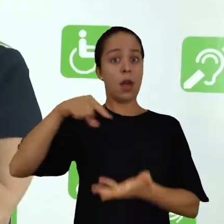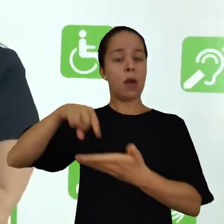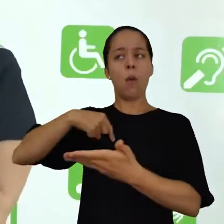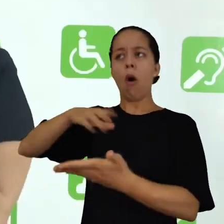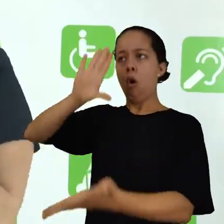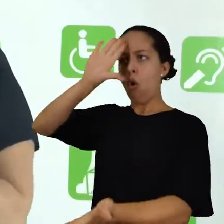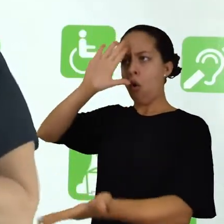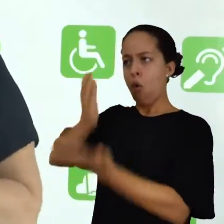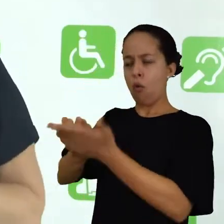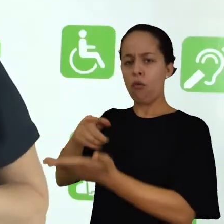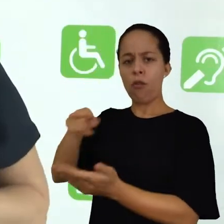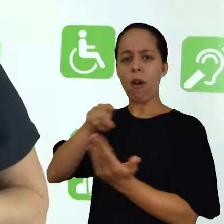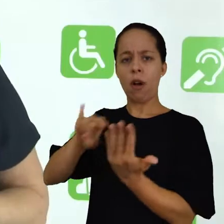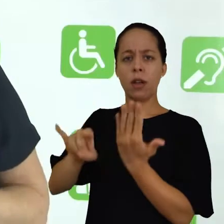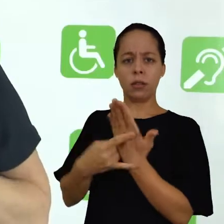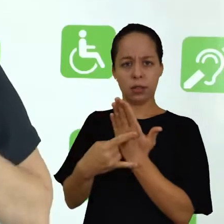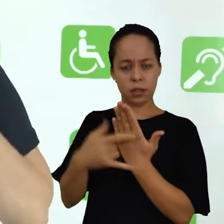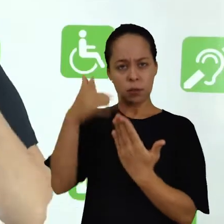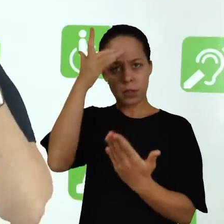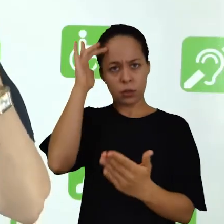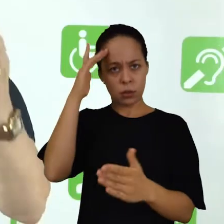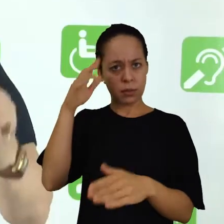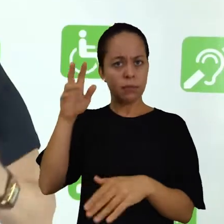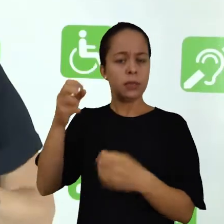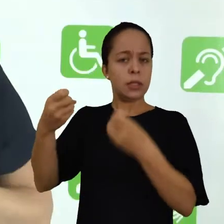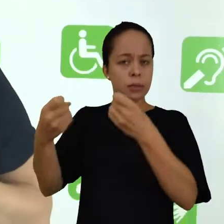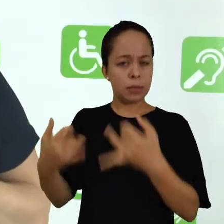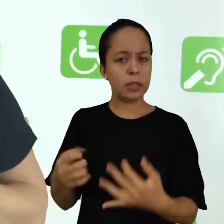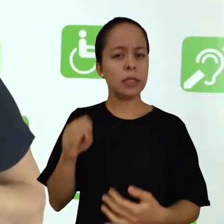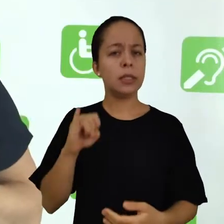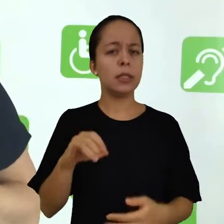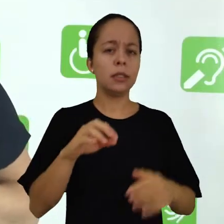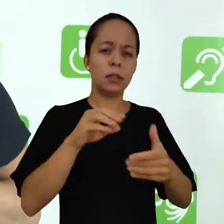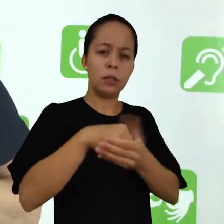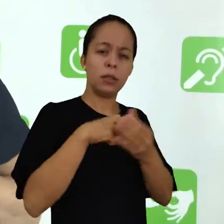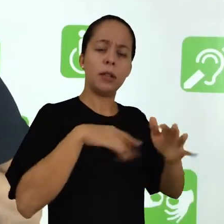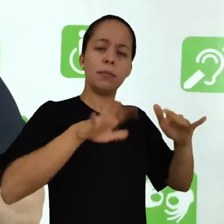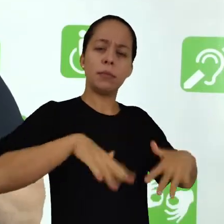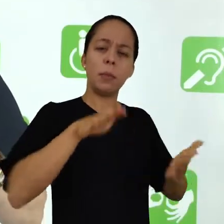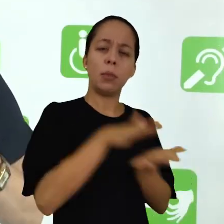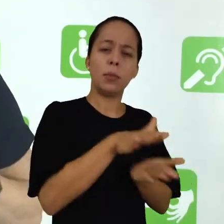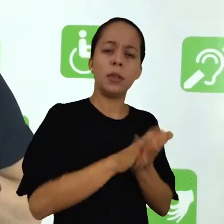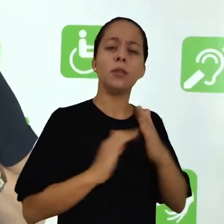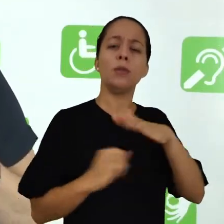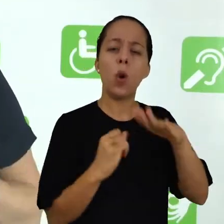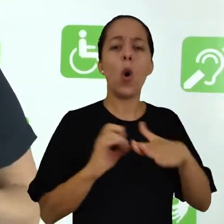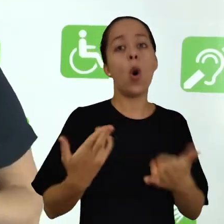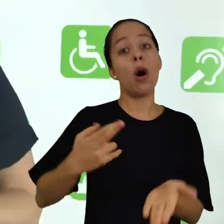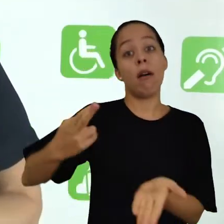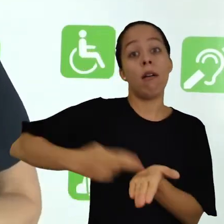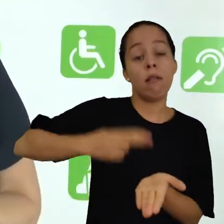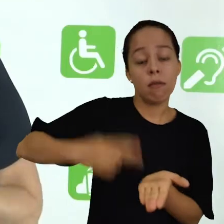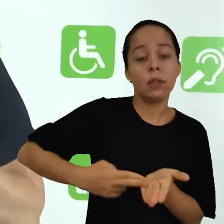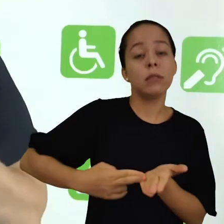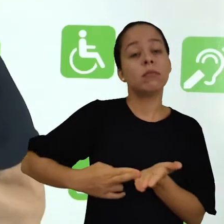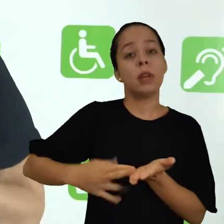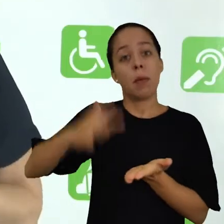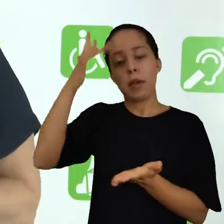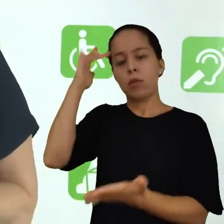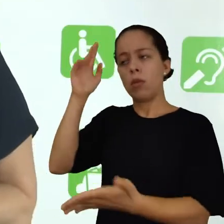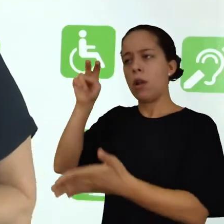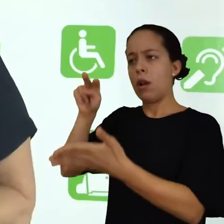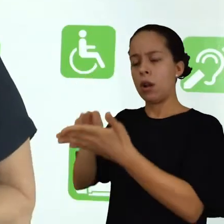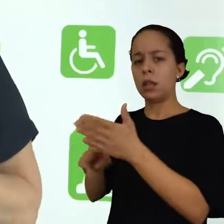de resenha, resenhas que são apresentadas em jornais, em revistas, ele pode se basear nesse